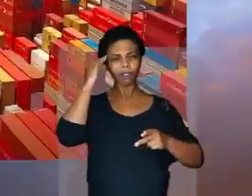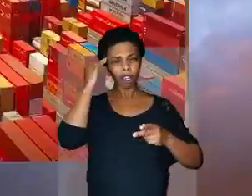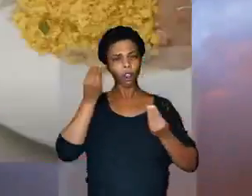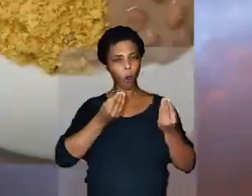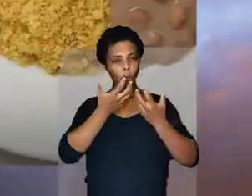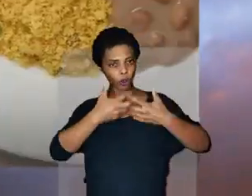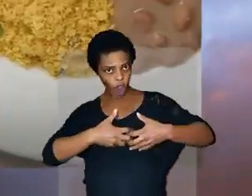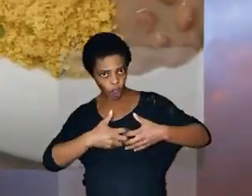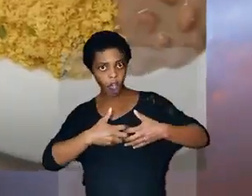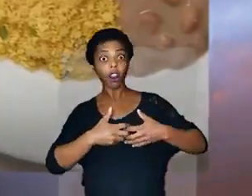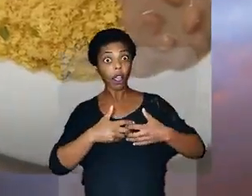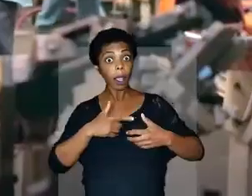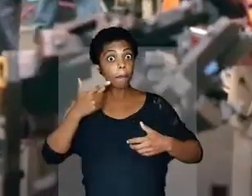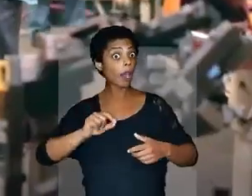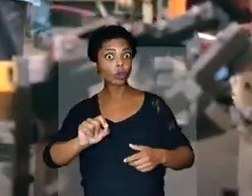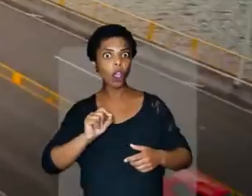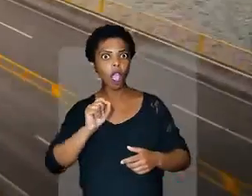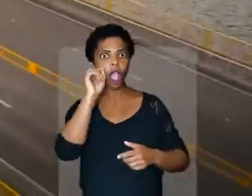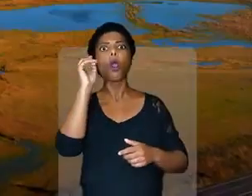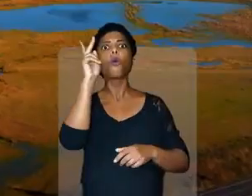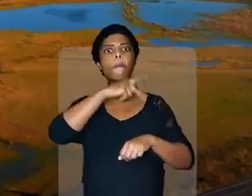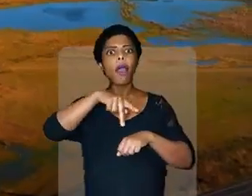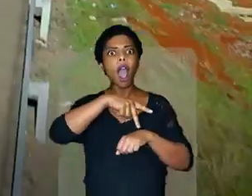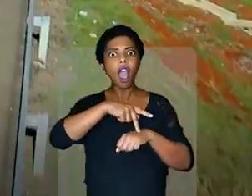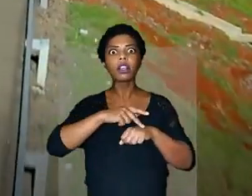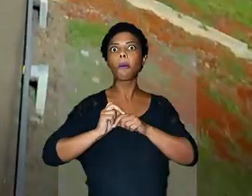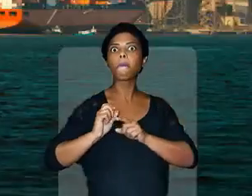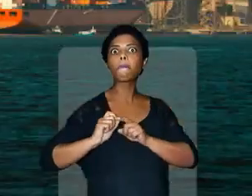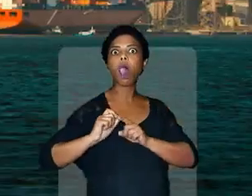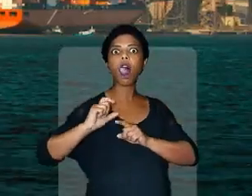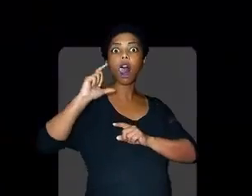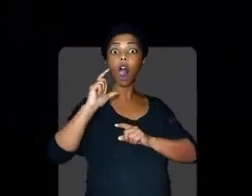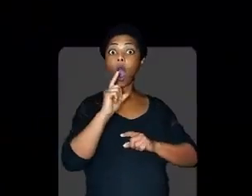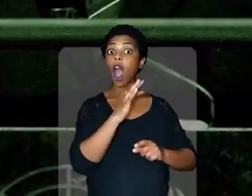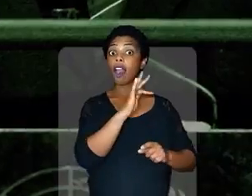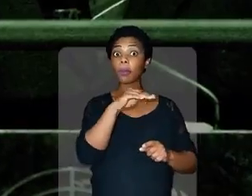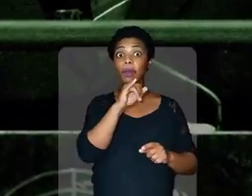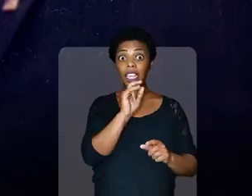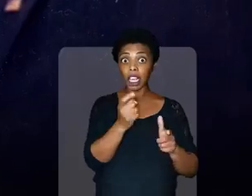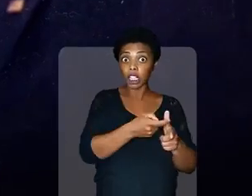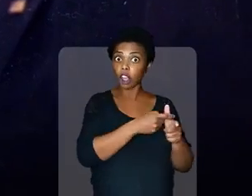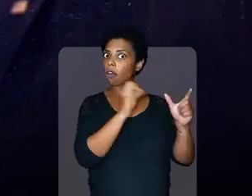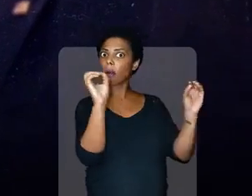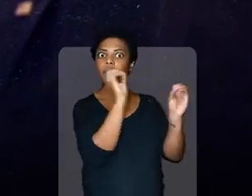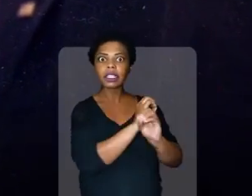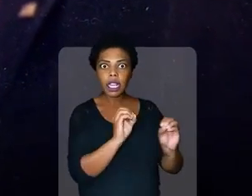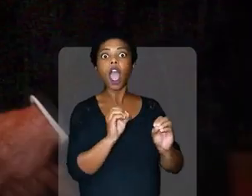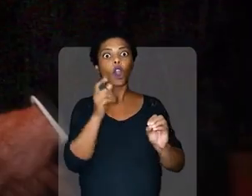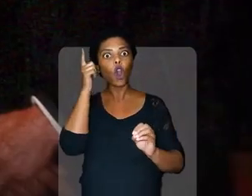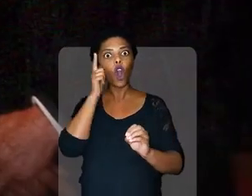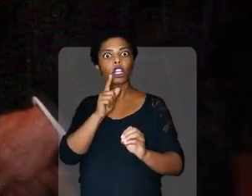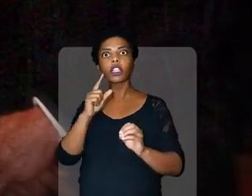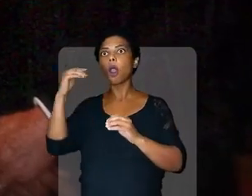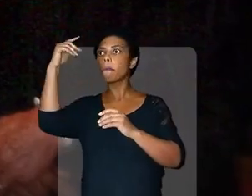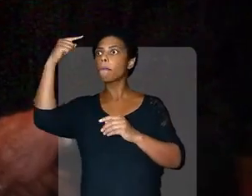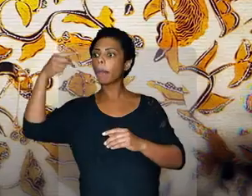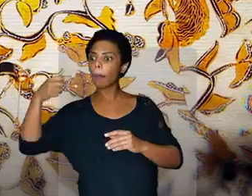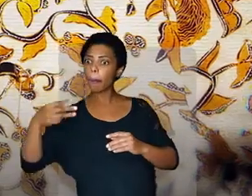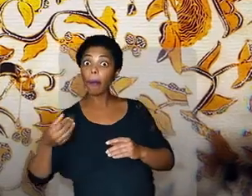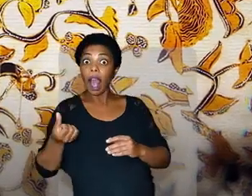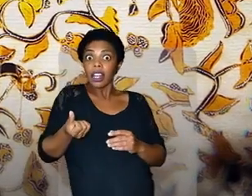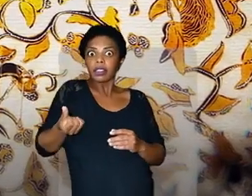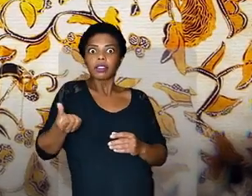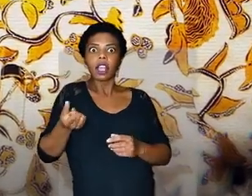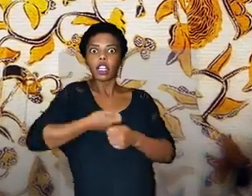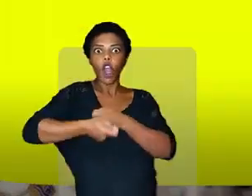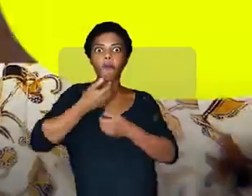entender o ciclo? Tem mais, o país cresceu, o Brasil zerou a dívida com o FMI e chegou a sexta economia do mundo.